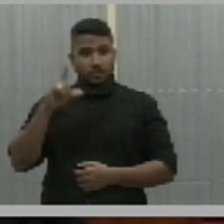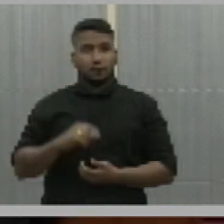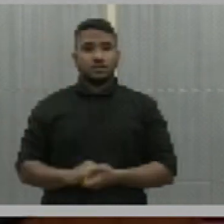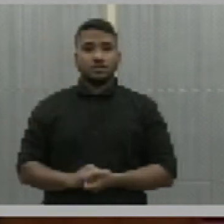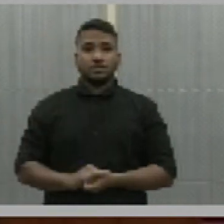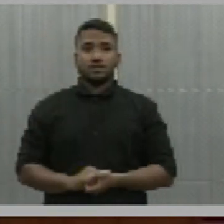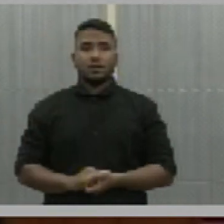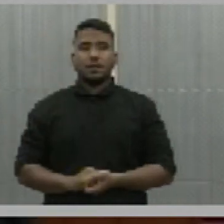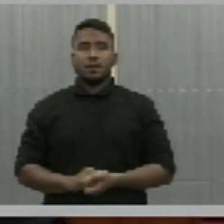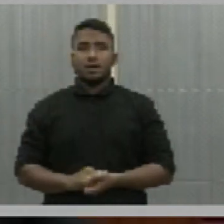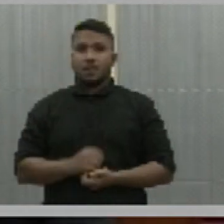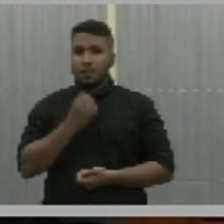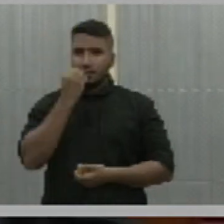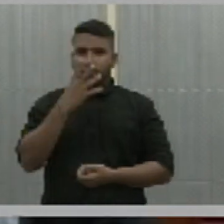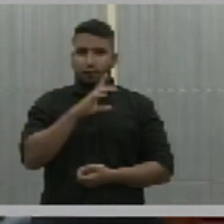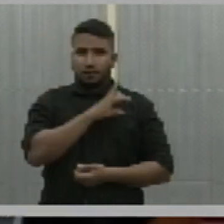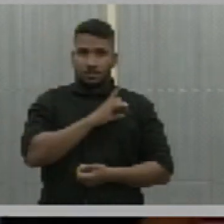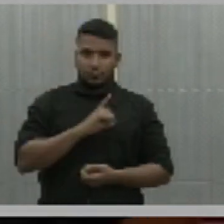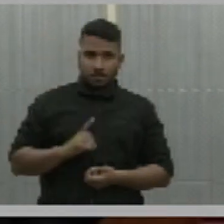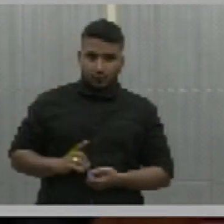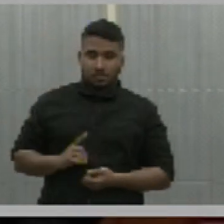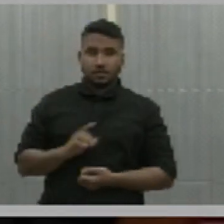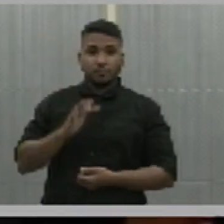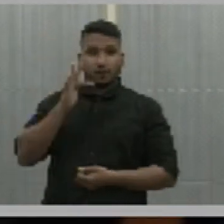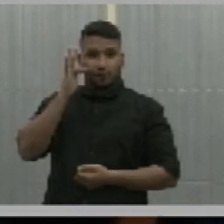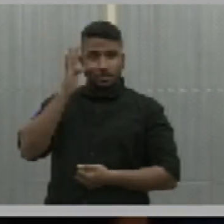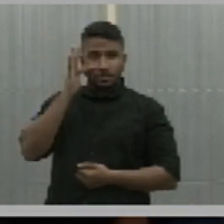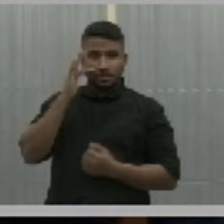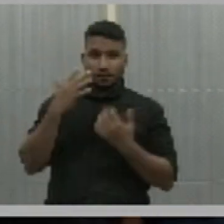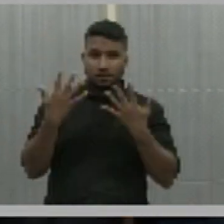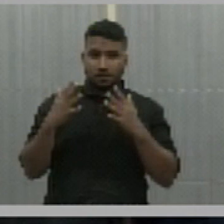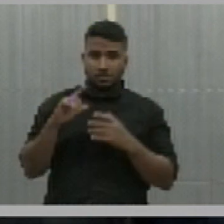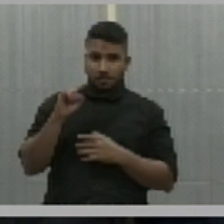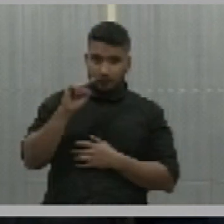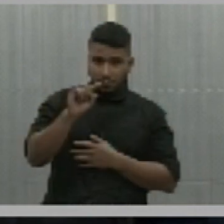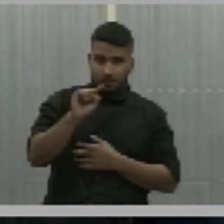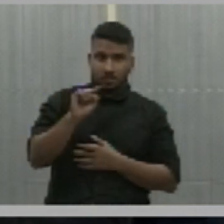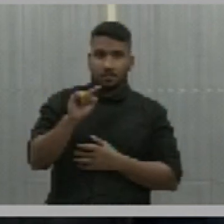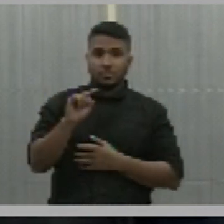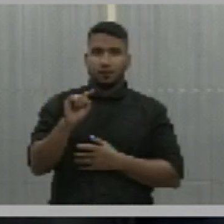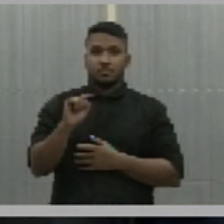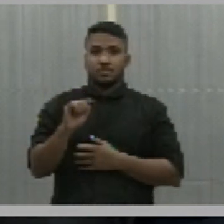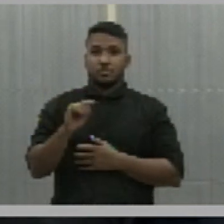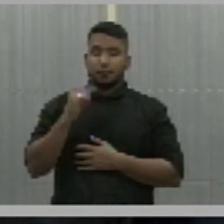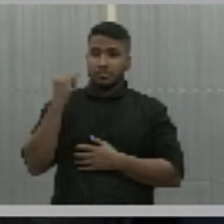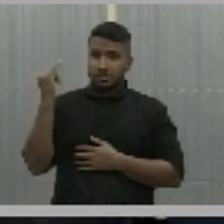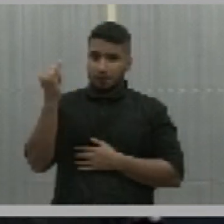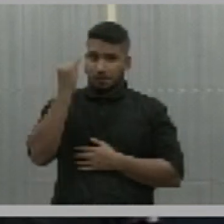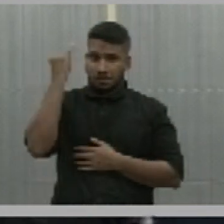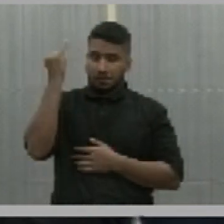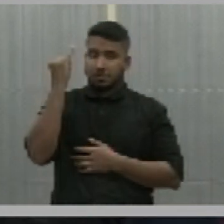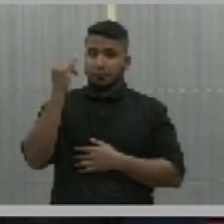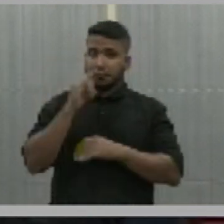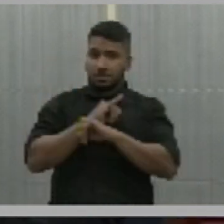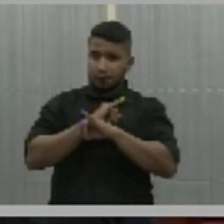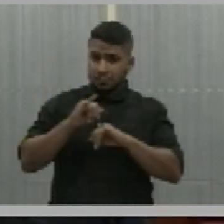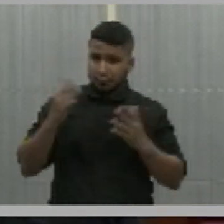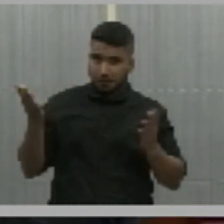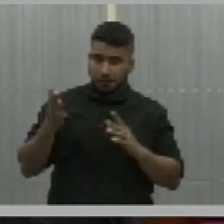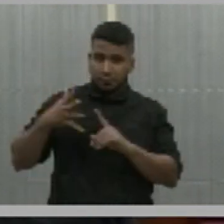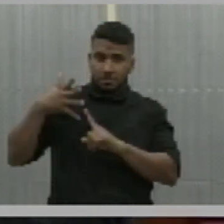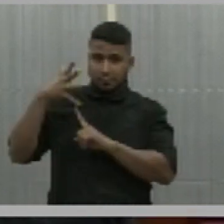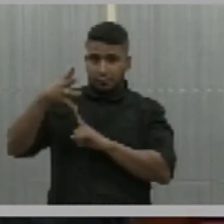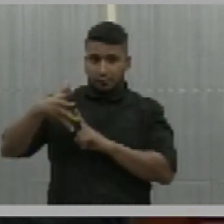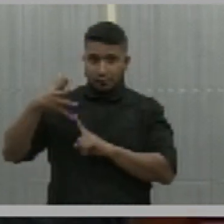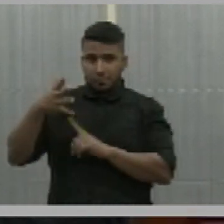Bom, deputado, Fábio Novo, parabenizá-lo aí pelo importante registro, o pronunciamento que